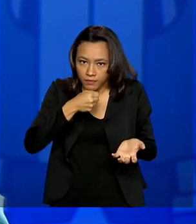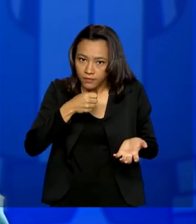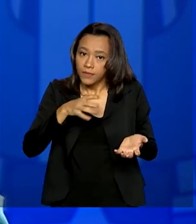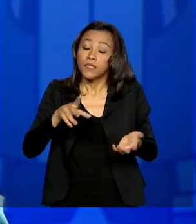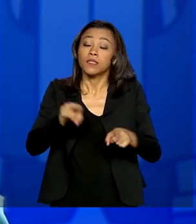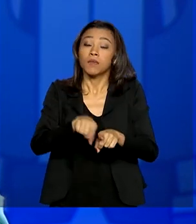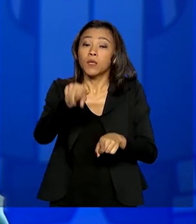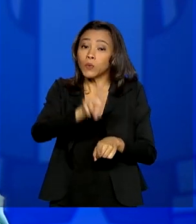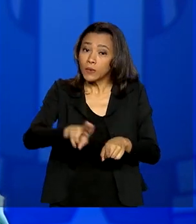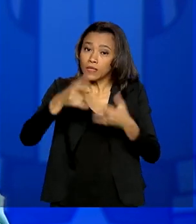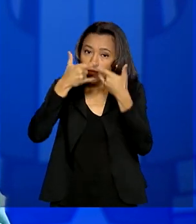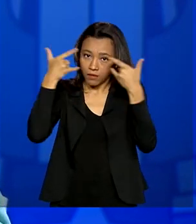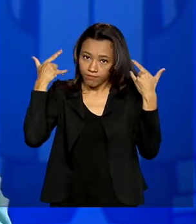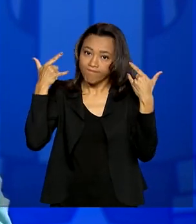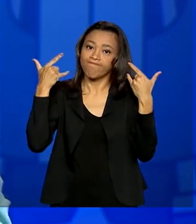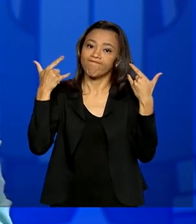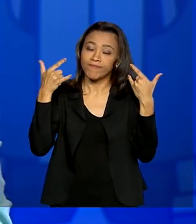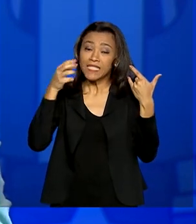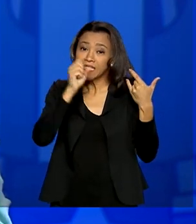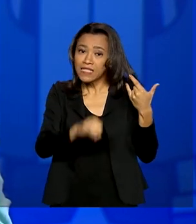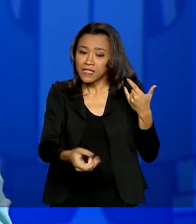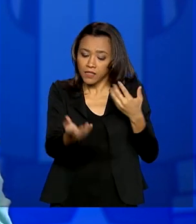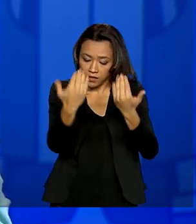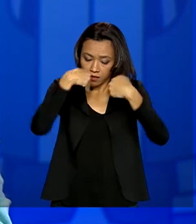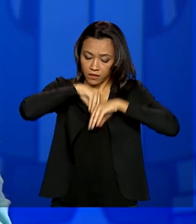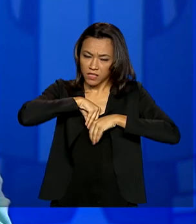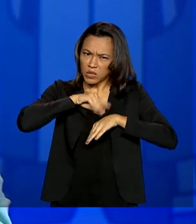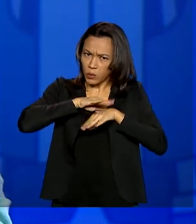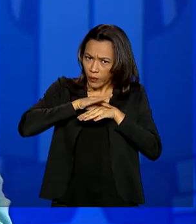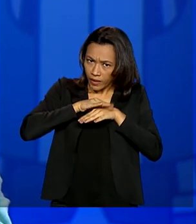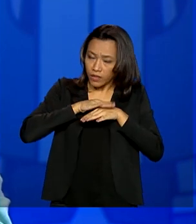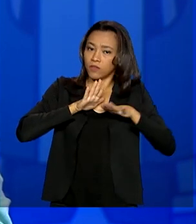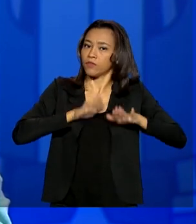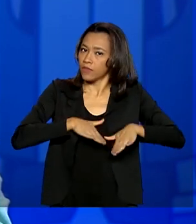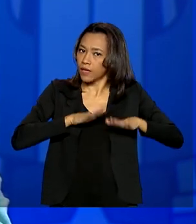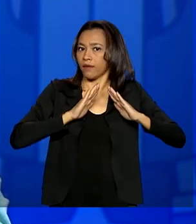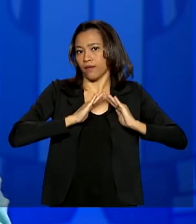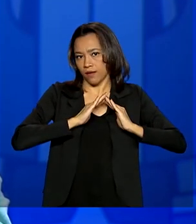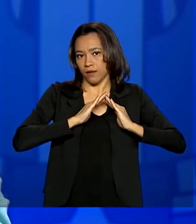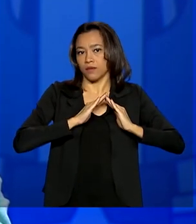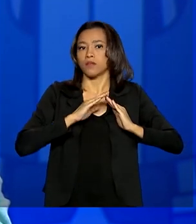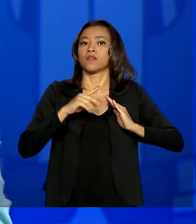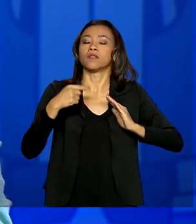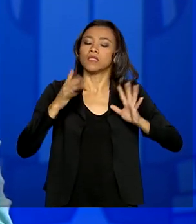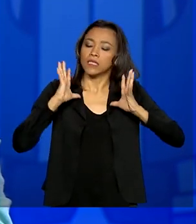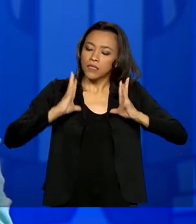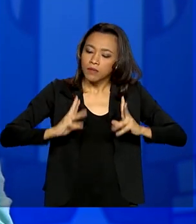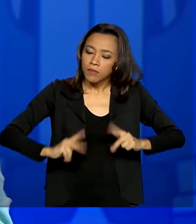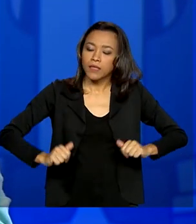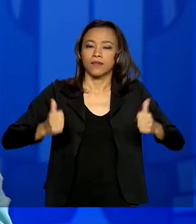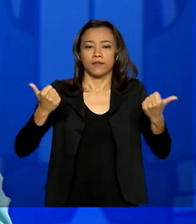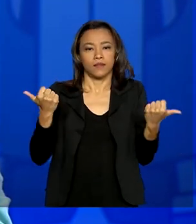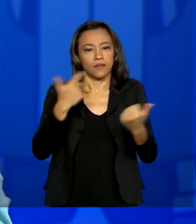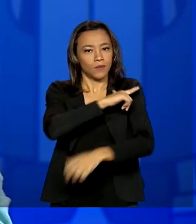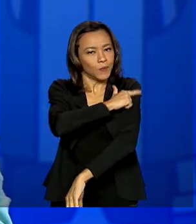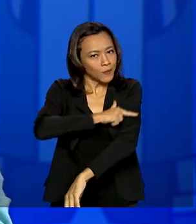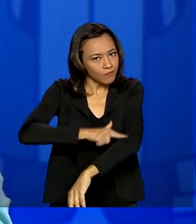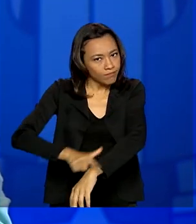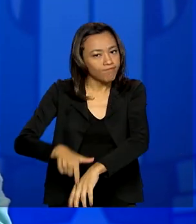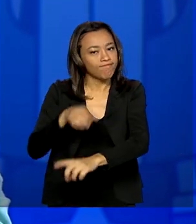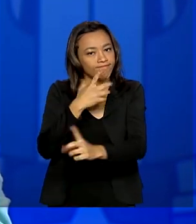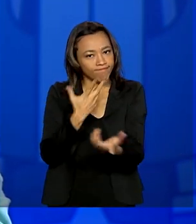como nós mencionamos anteriormente, se estiver doente, ficar em casa, ou seja, as medidas de higiene, de etiqueta social